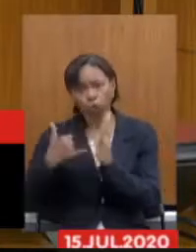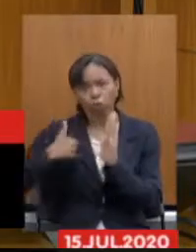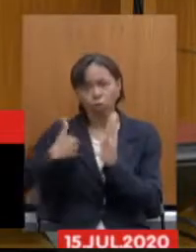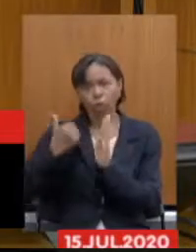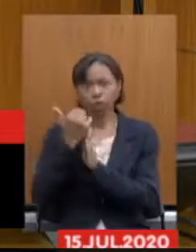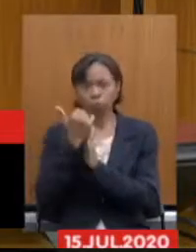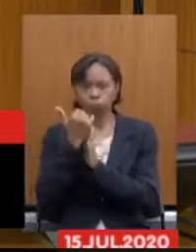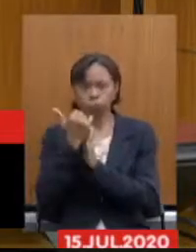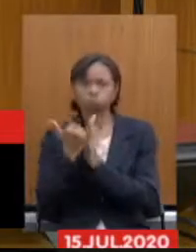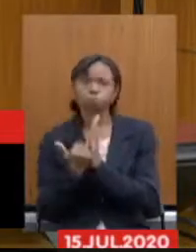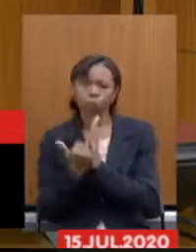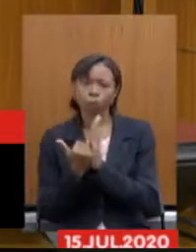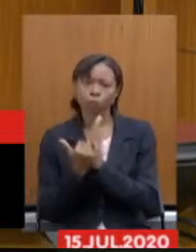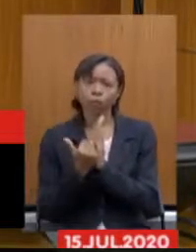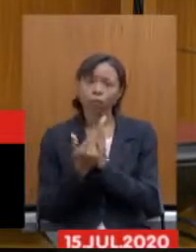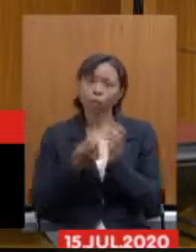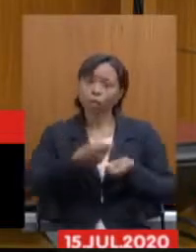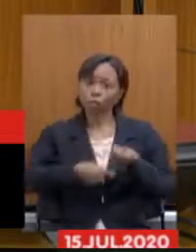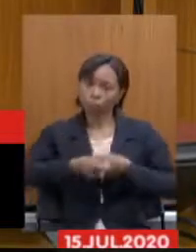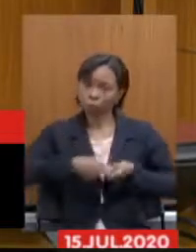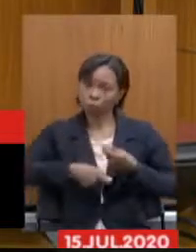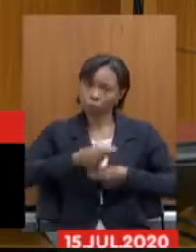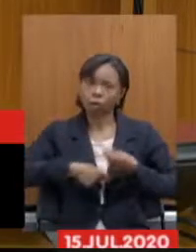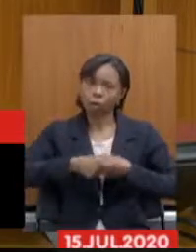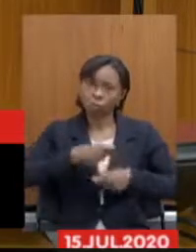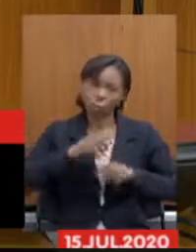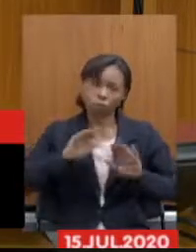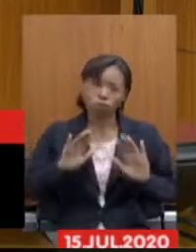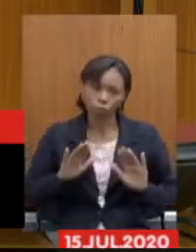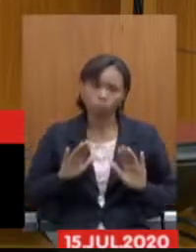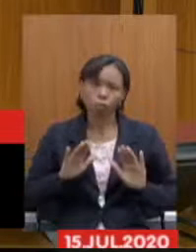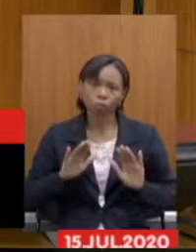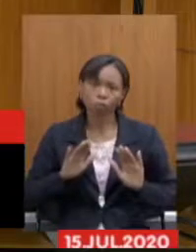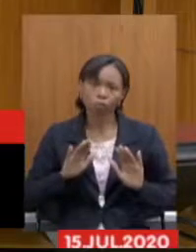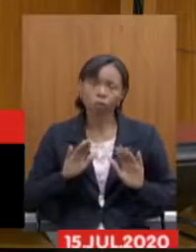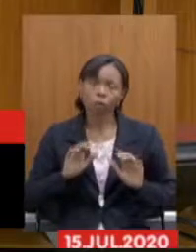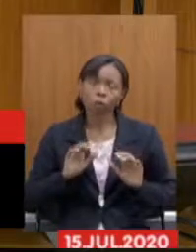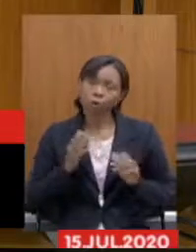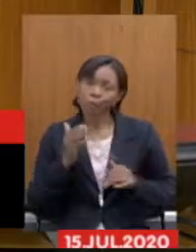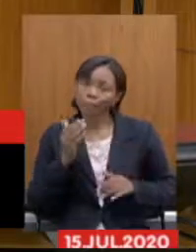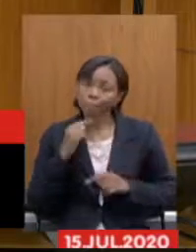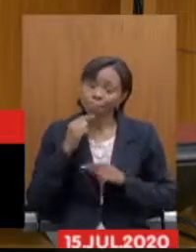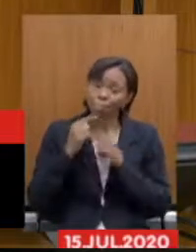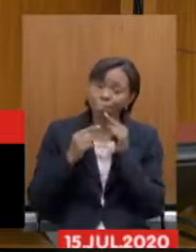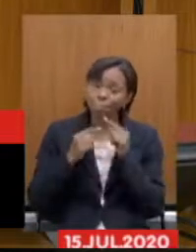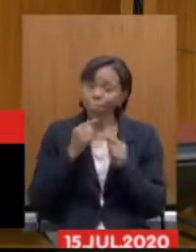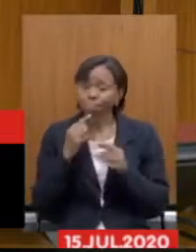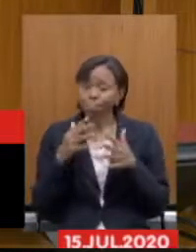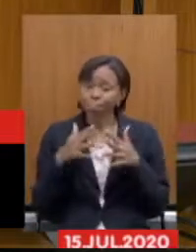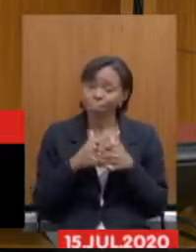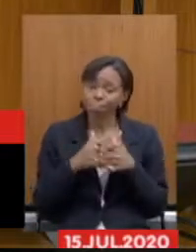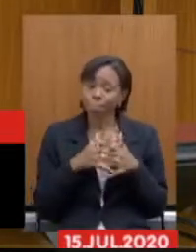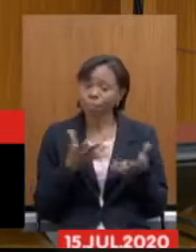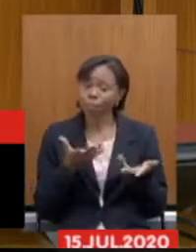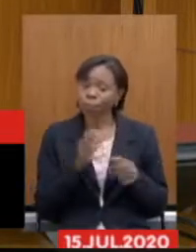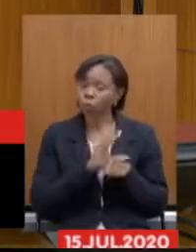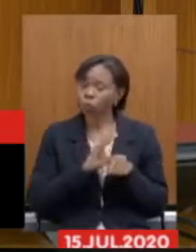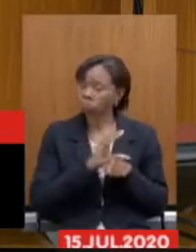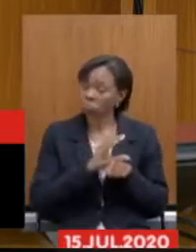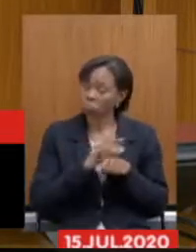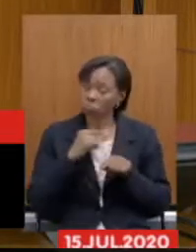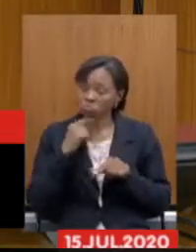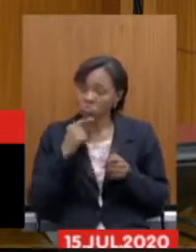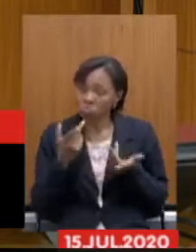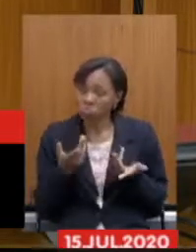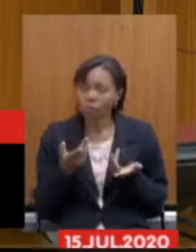ato administrativo, que eu acho que é uma questão, inclusive, de duvidosa constitucionalidade. Portanto, tecidas